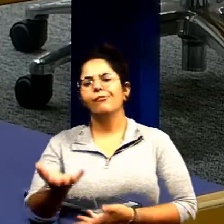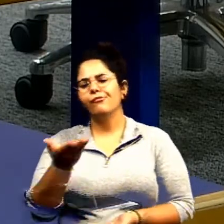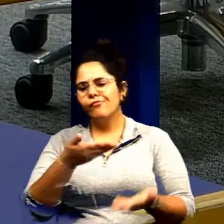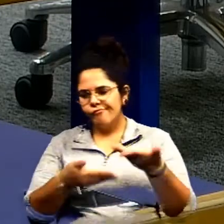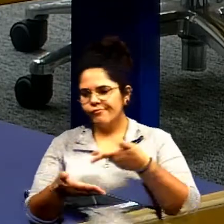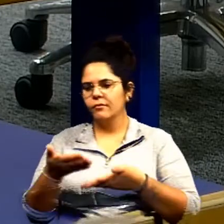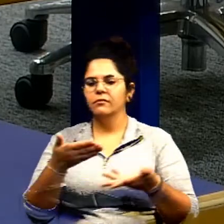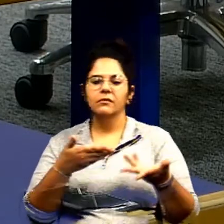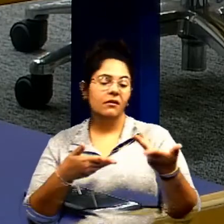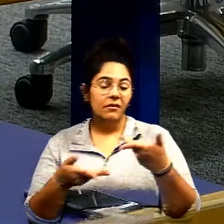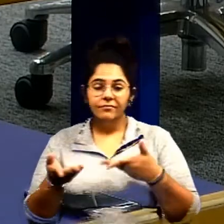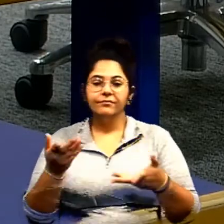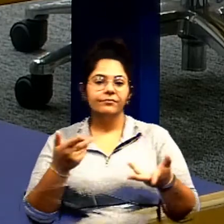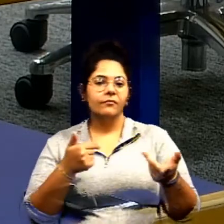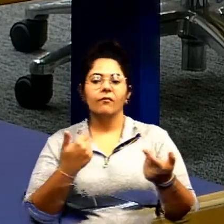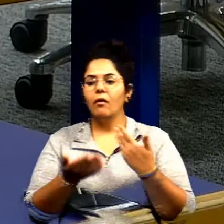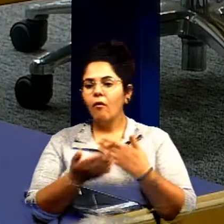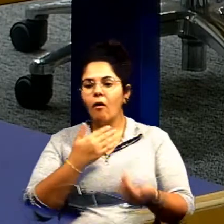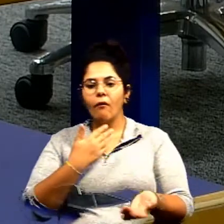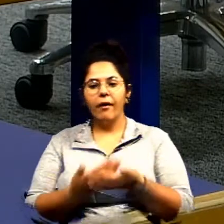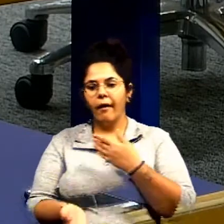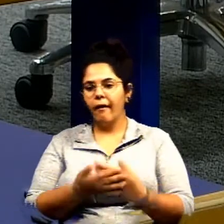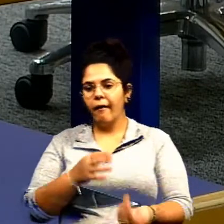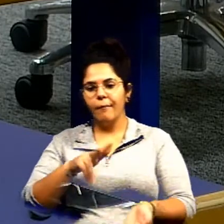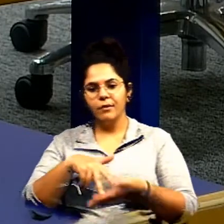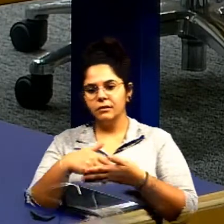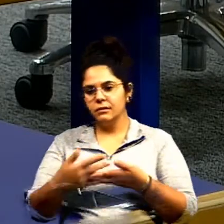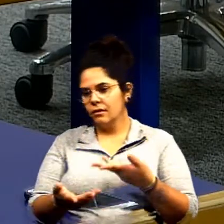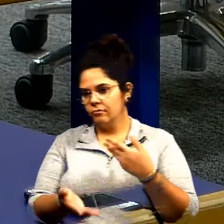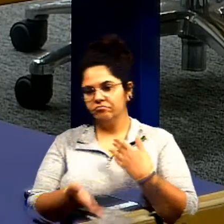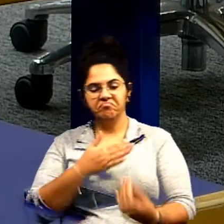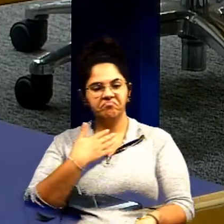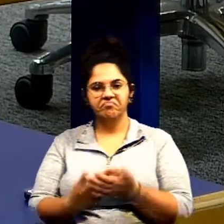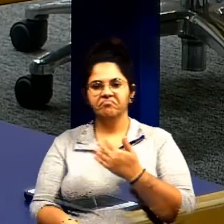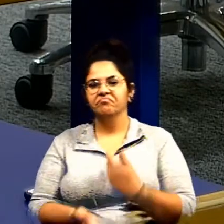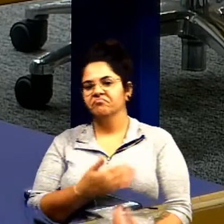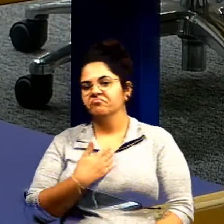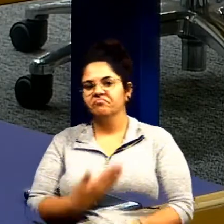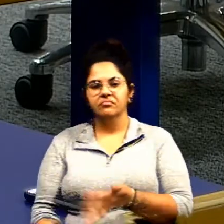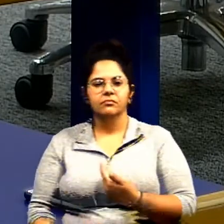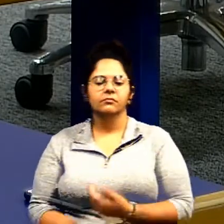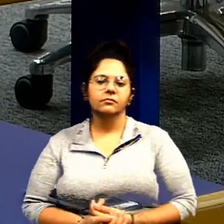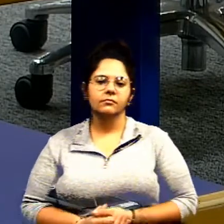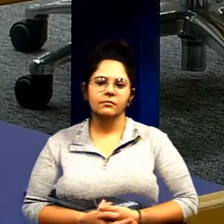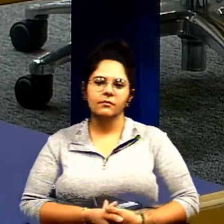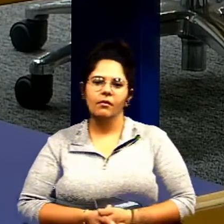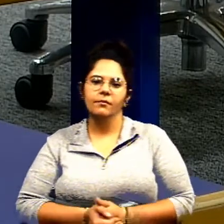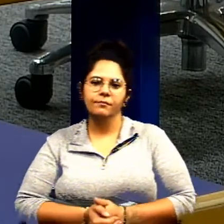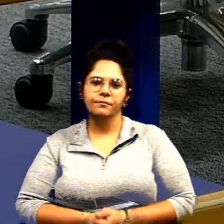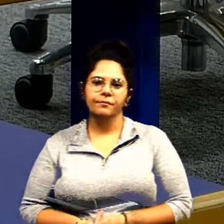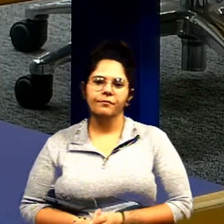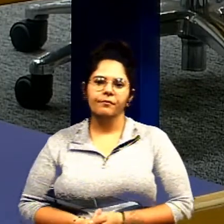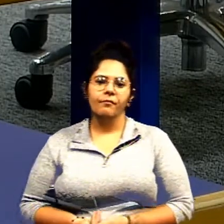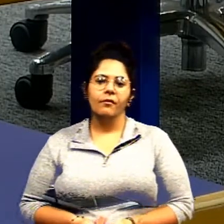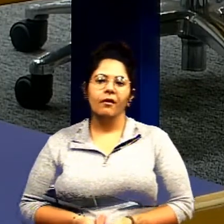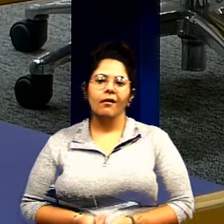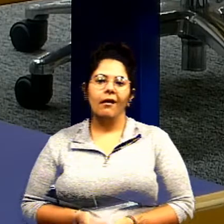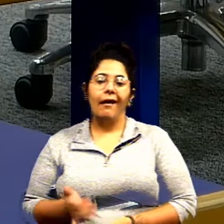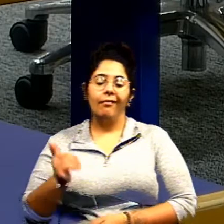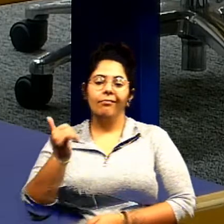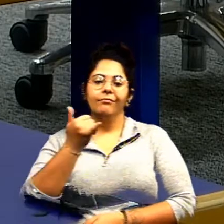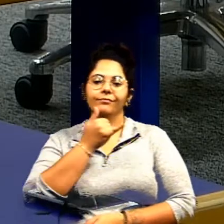trata independente de ser oposição ou situação mas como ele trata as pessoas eu acho uma eu acho uma